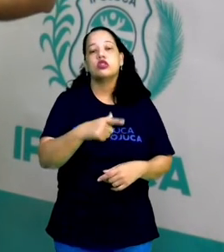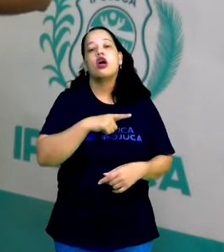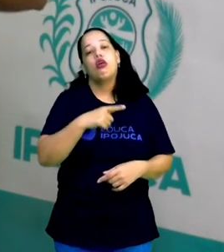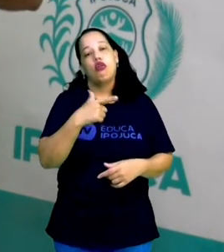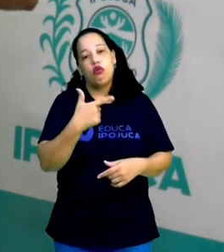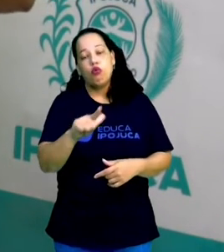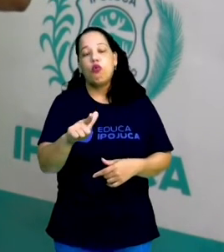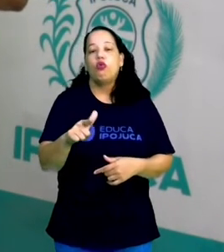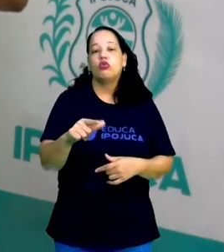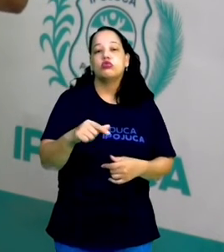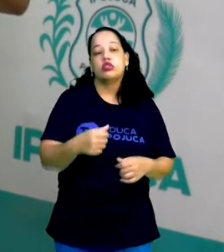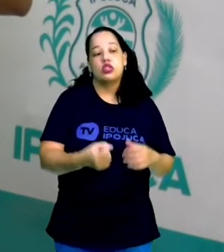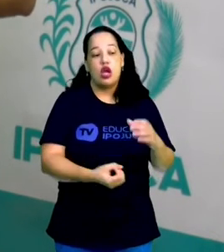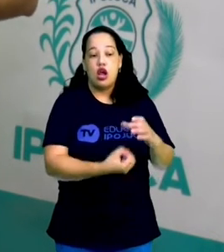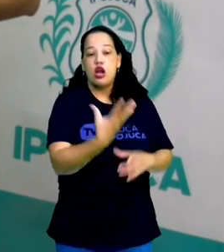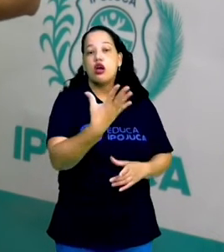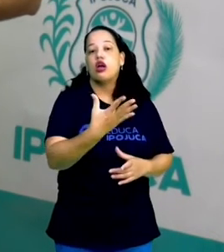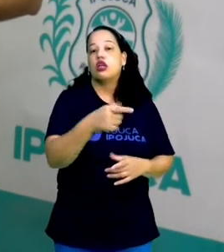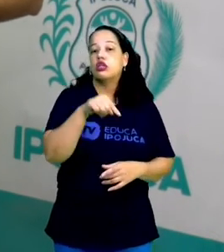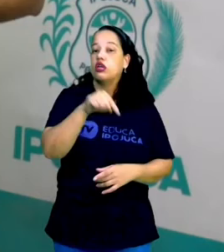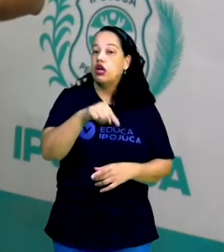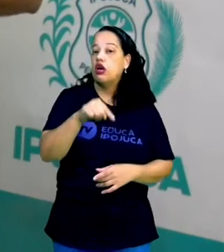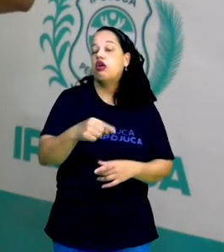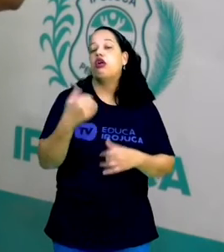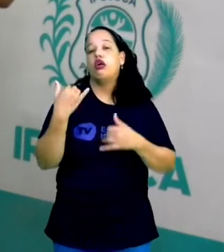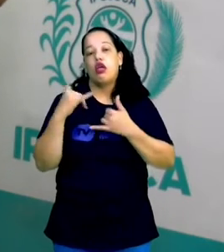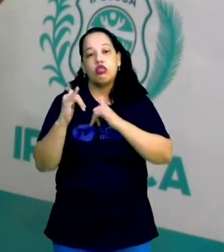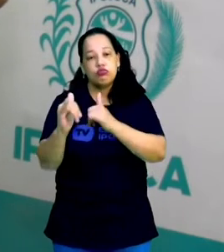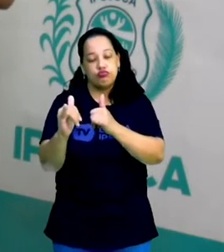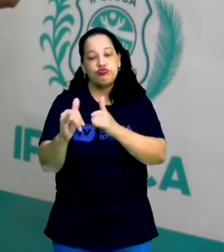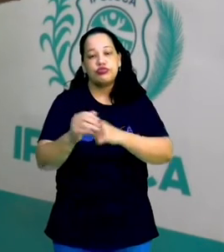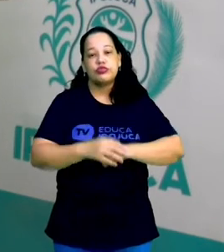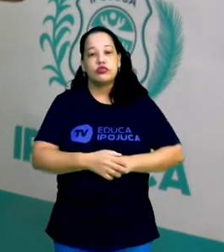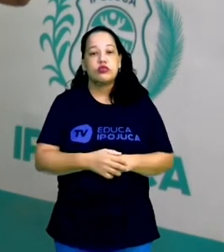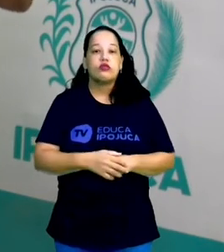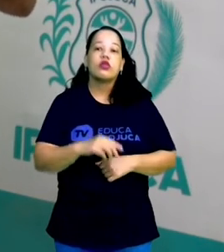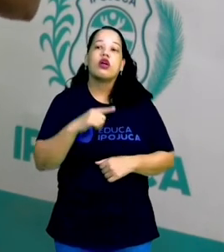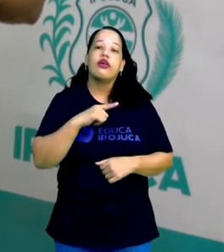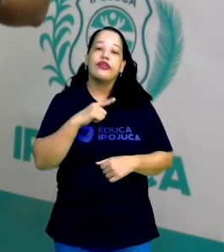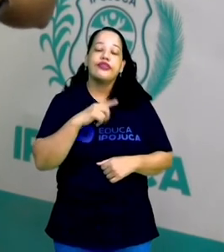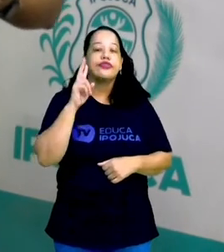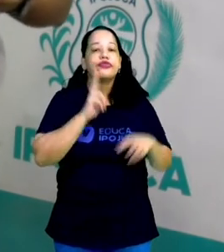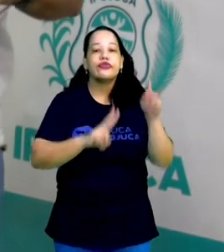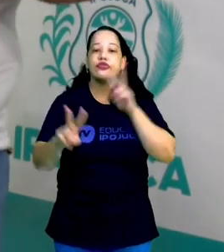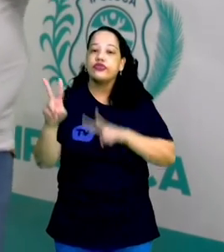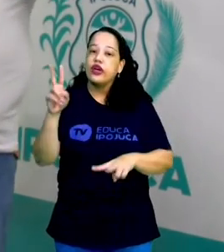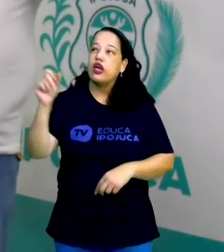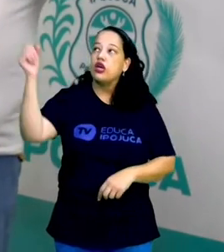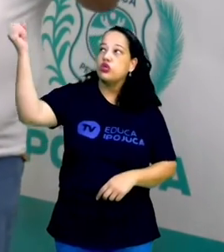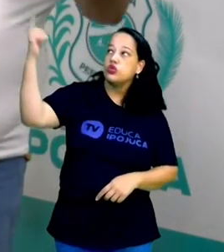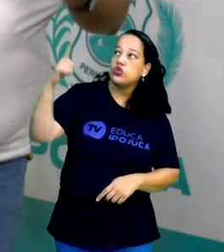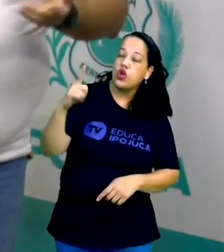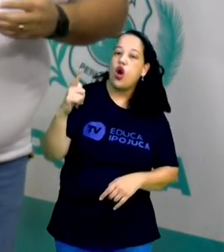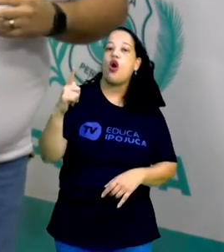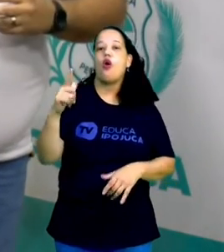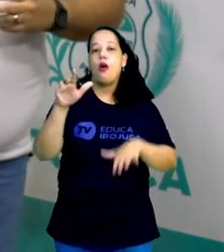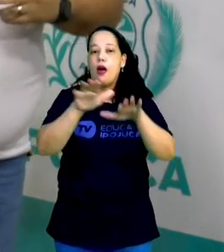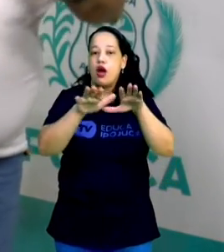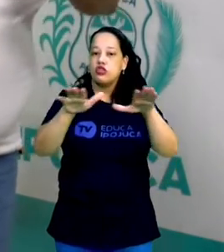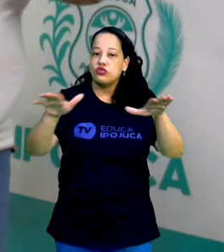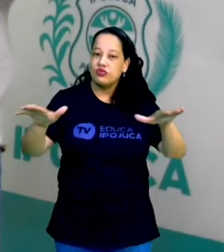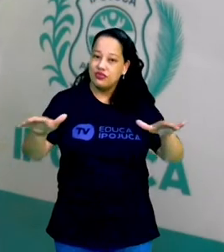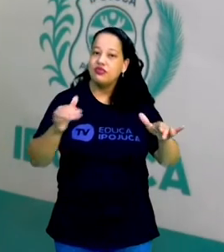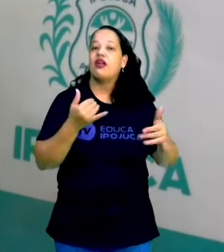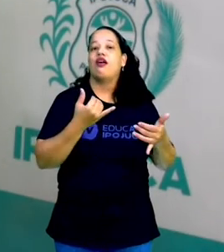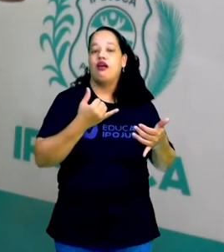energia para não sobrecarregar o nosso sistema. Aí daí a gente vê a energia solar pipocando em todas